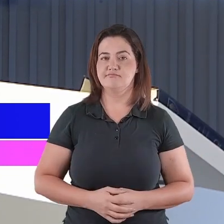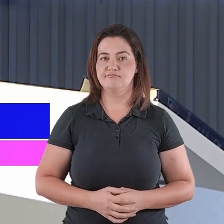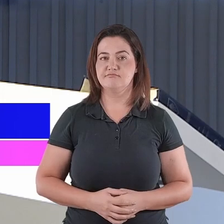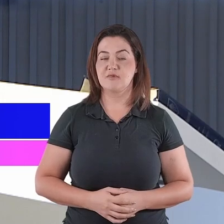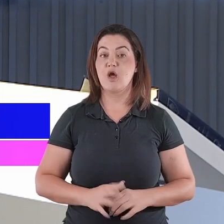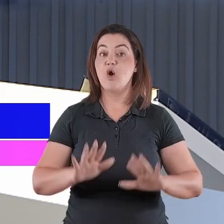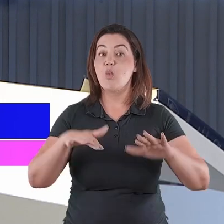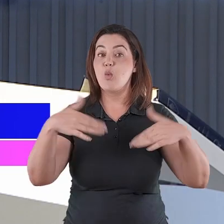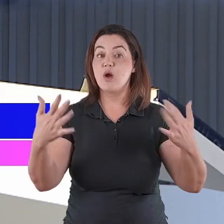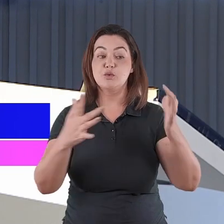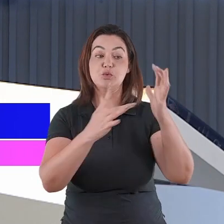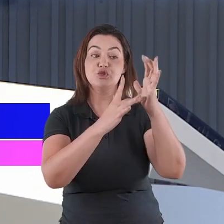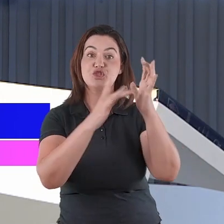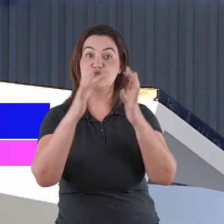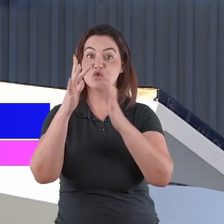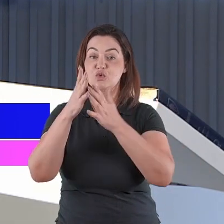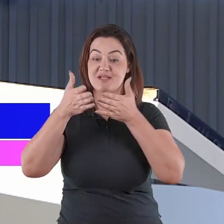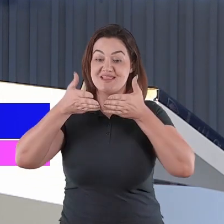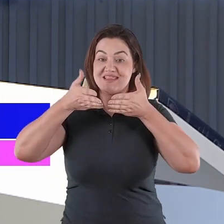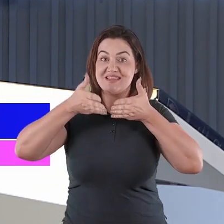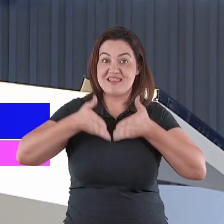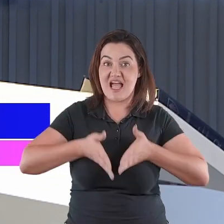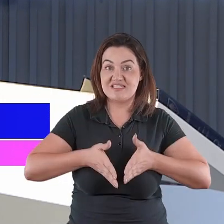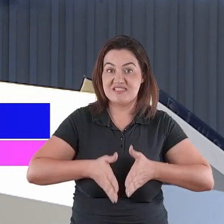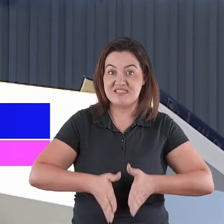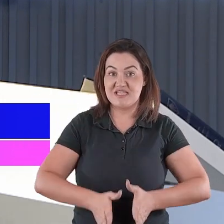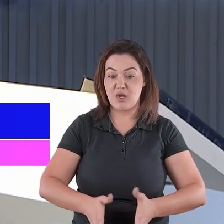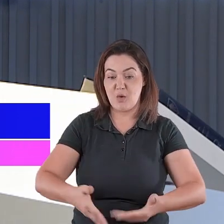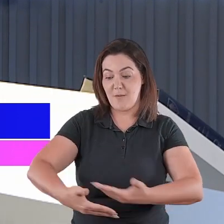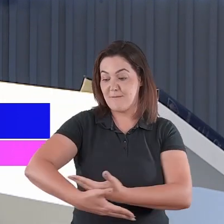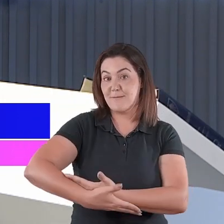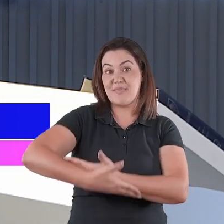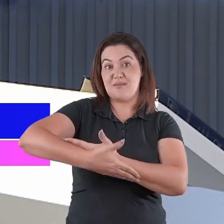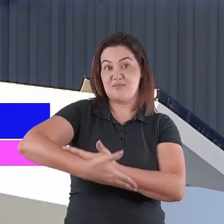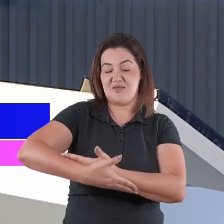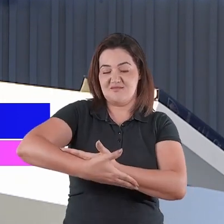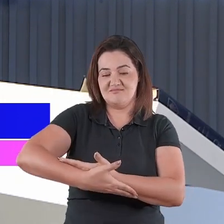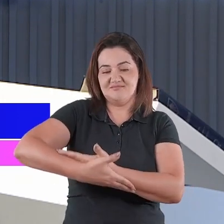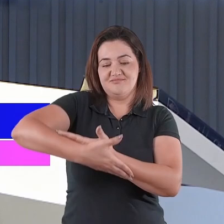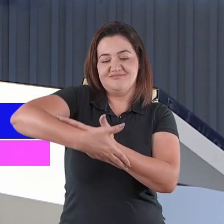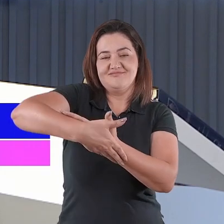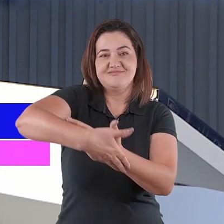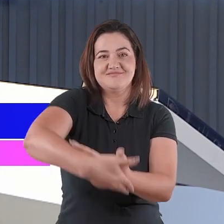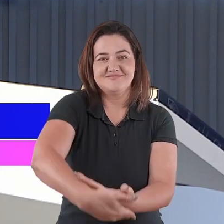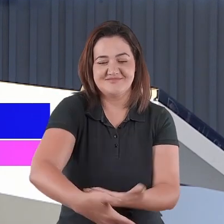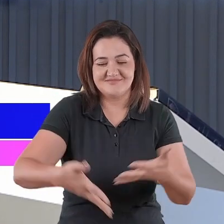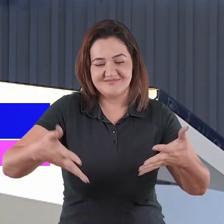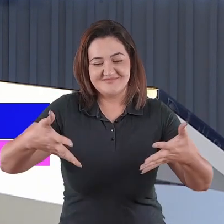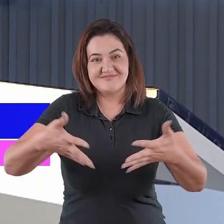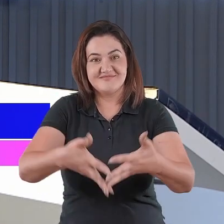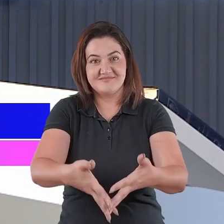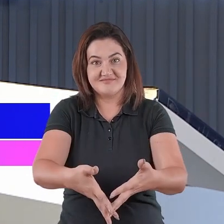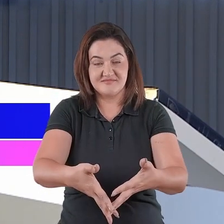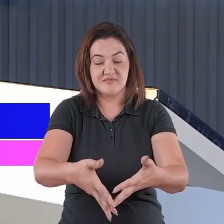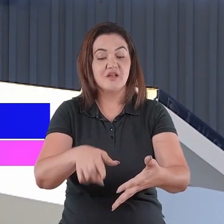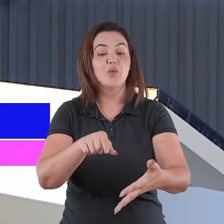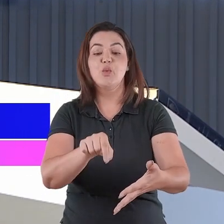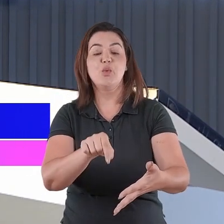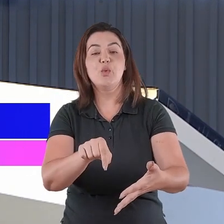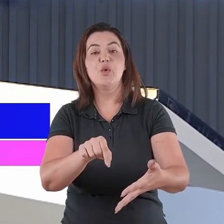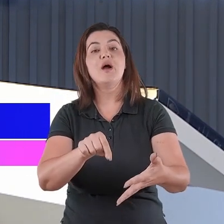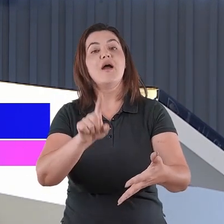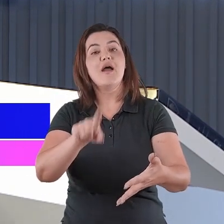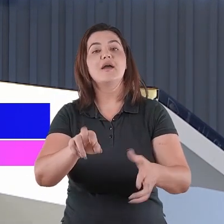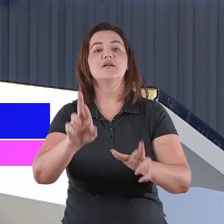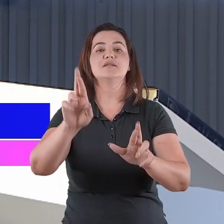nasceu nesse mundo, Ele estava dando a esperança para toda a humanidade e a esperança para você. Não